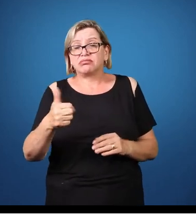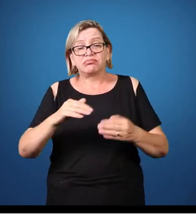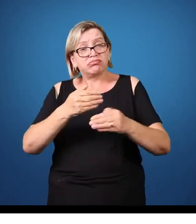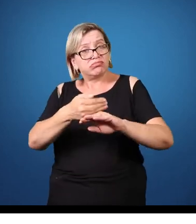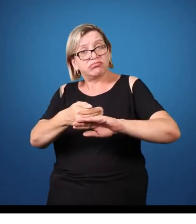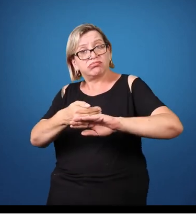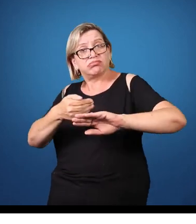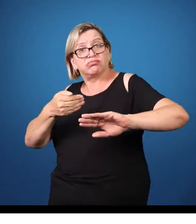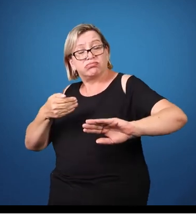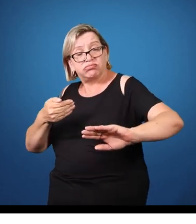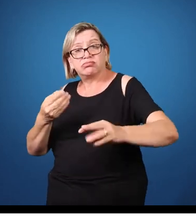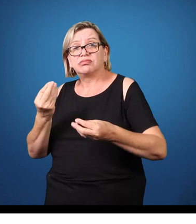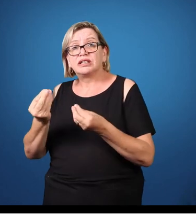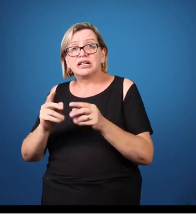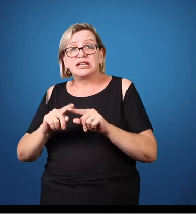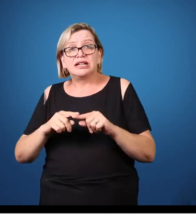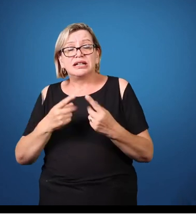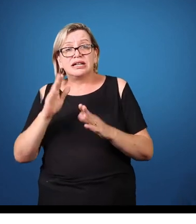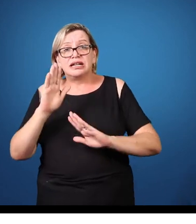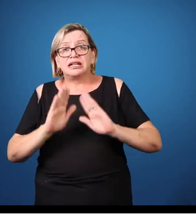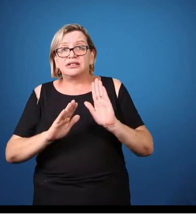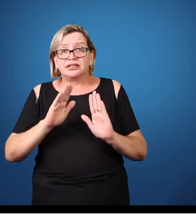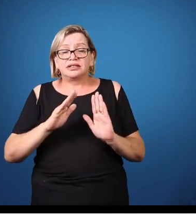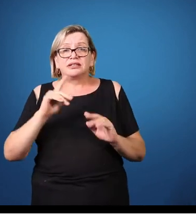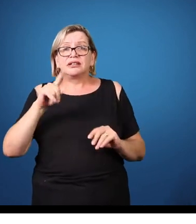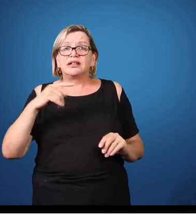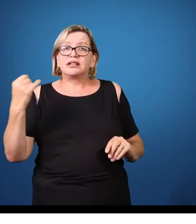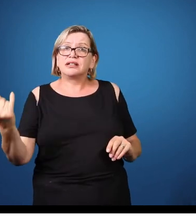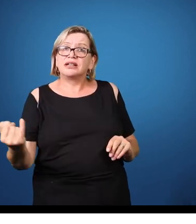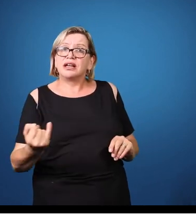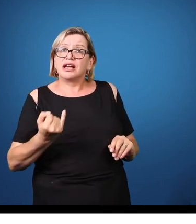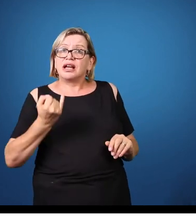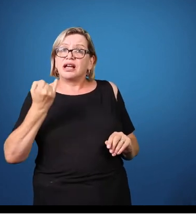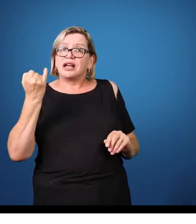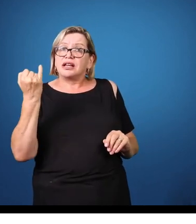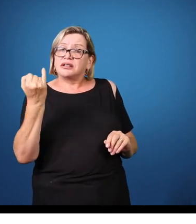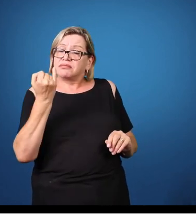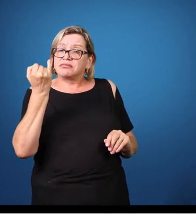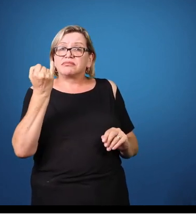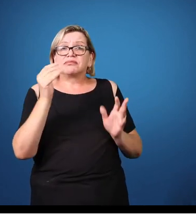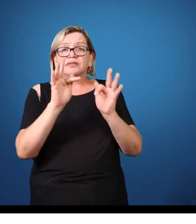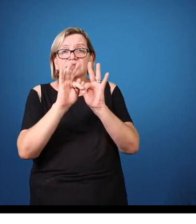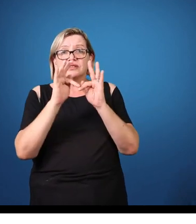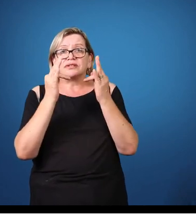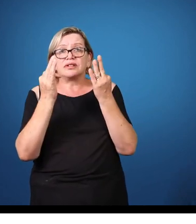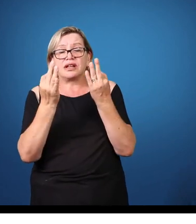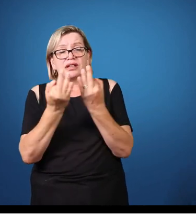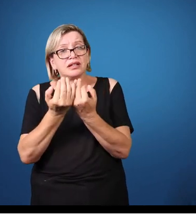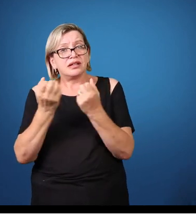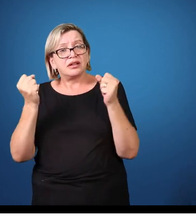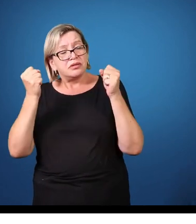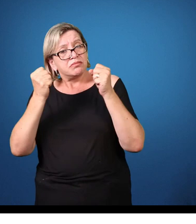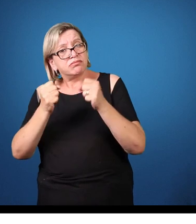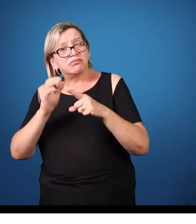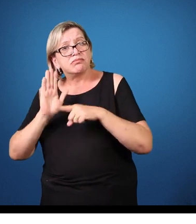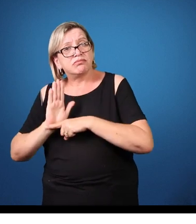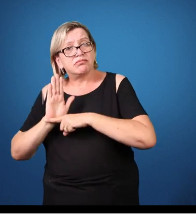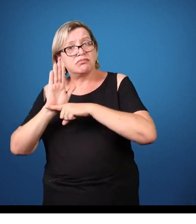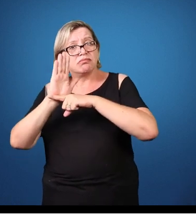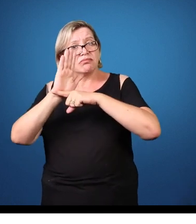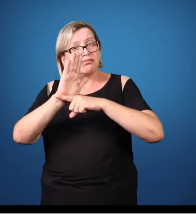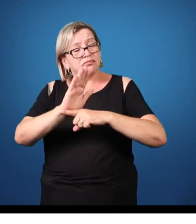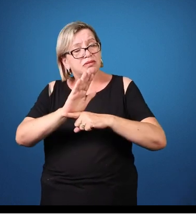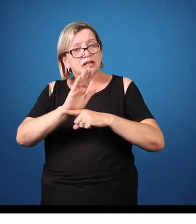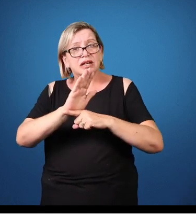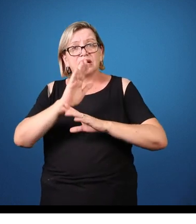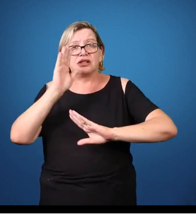casos tem algo que a família pode ajudar e que não consegue ver ou não consegue aceitar. E nesse processo eu acho que